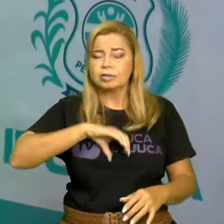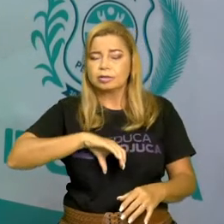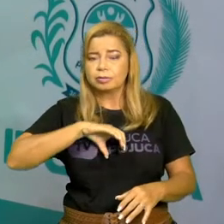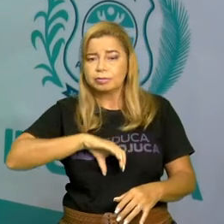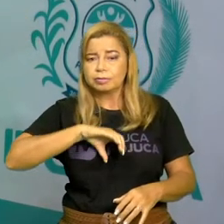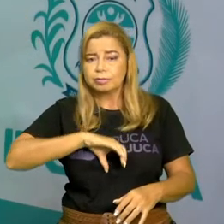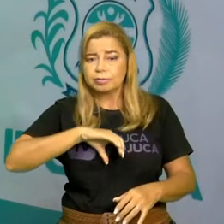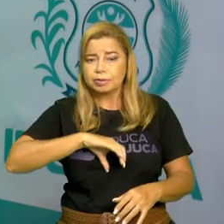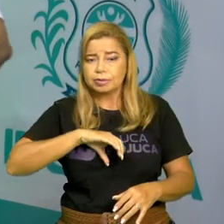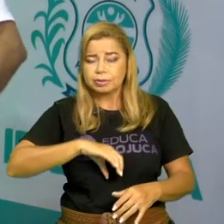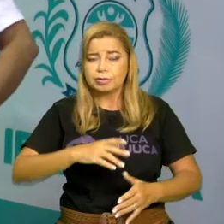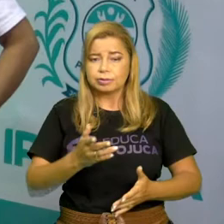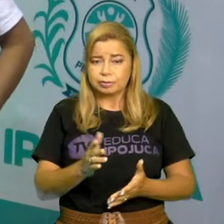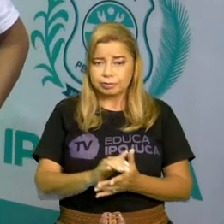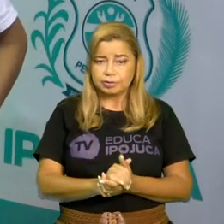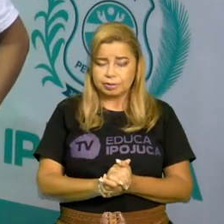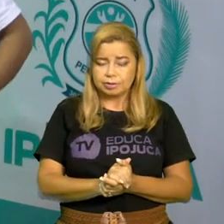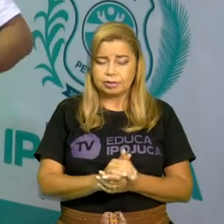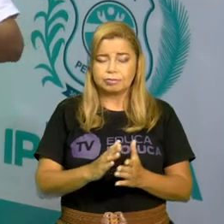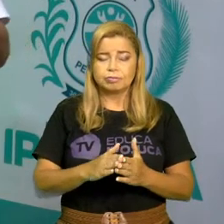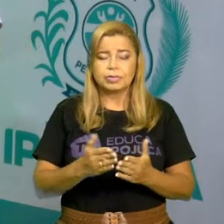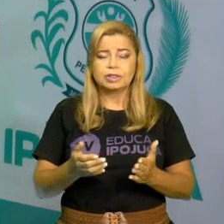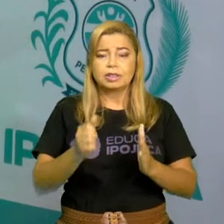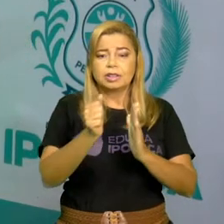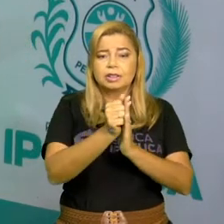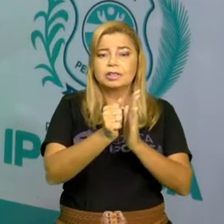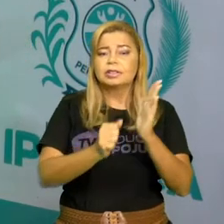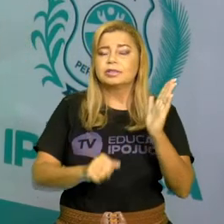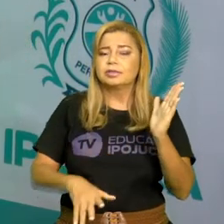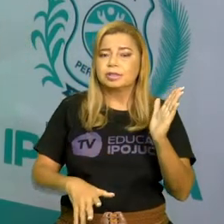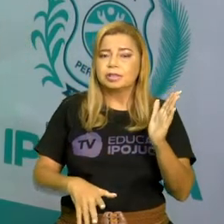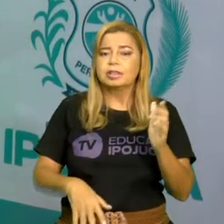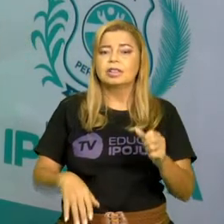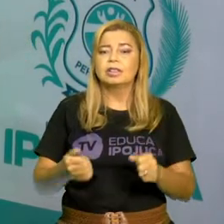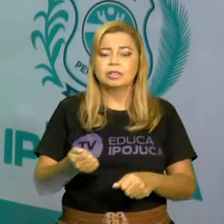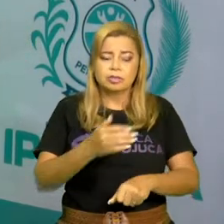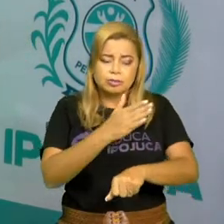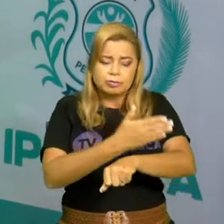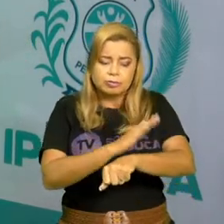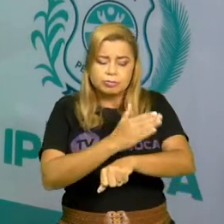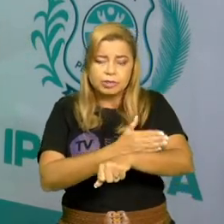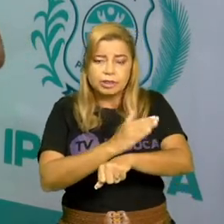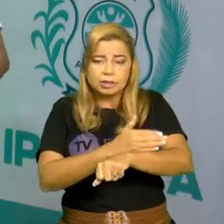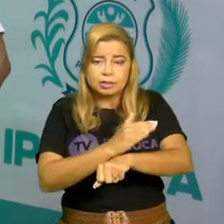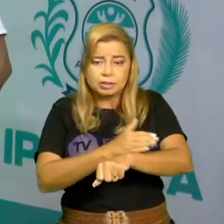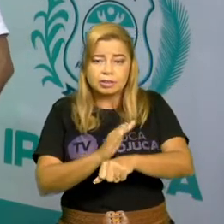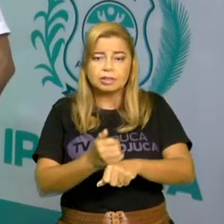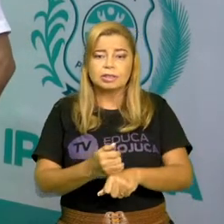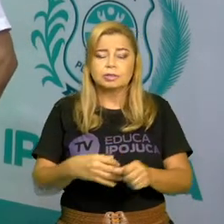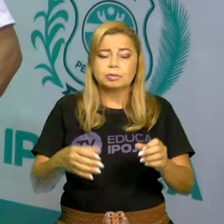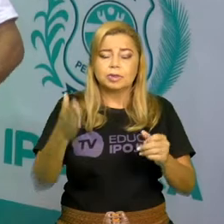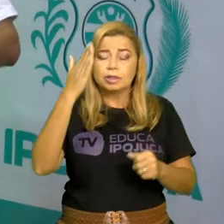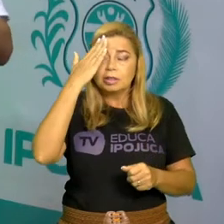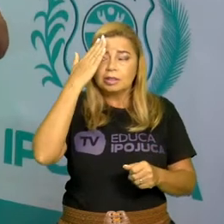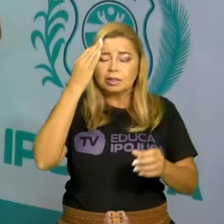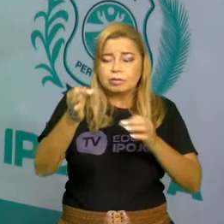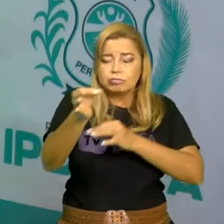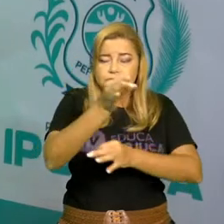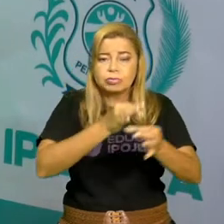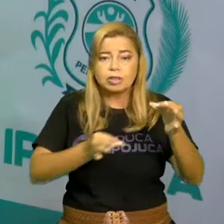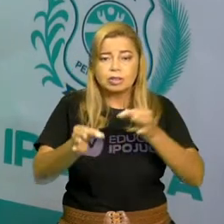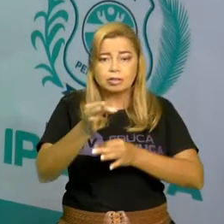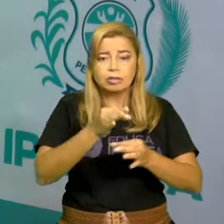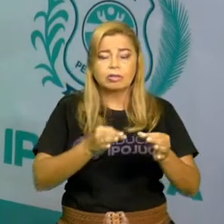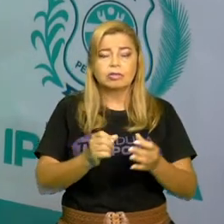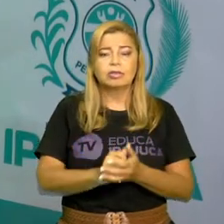essas atividades que a gente vai aprendendo e vai conseguindo entender o que é uma ordem do alfabeto. E a gente